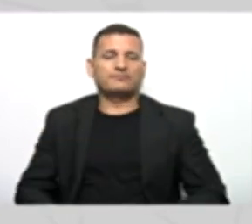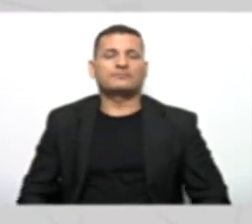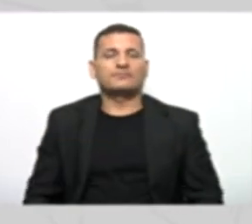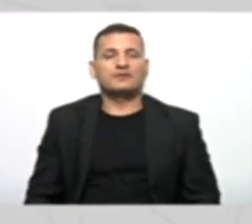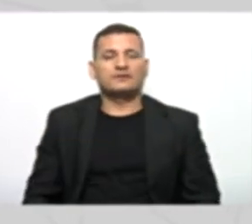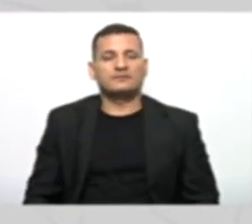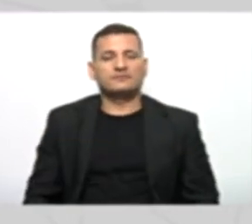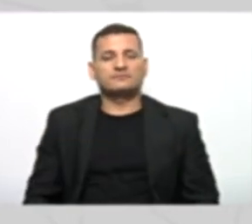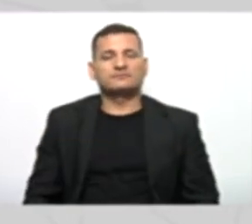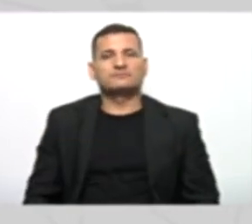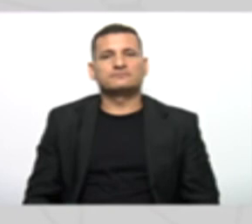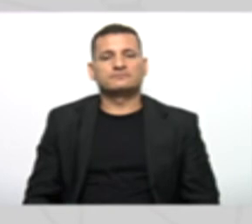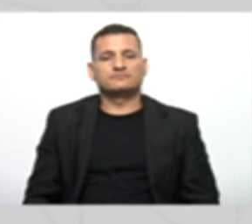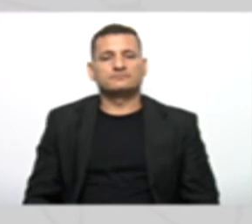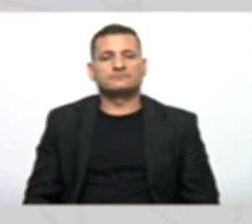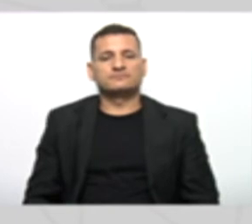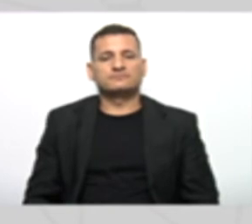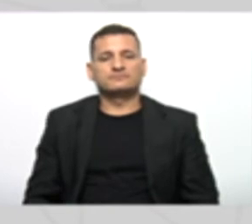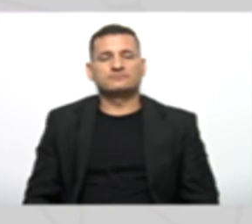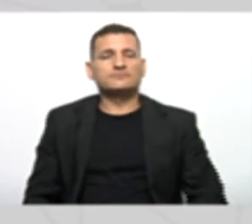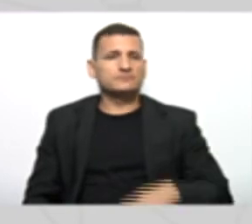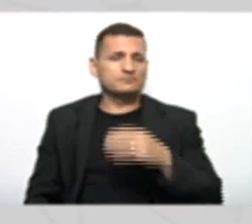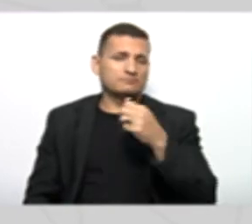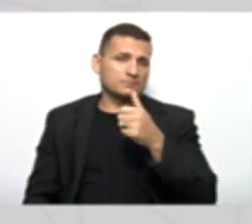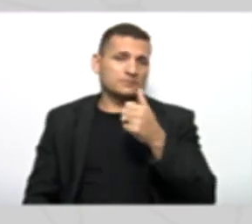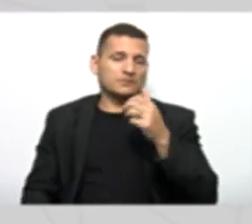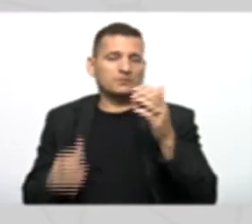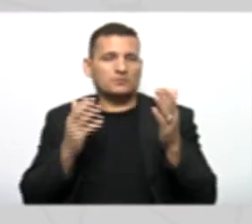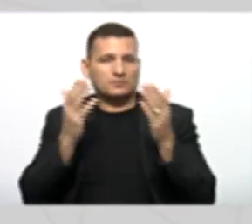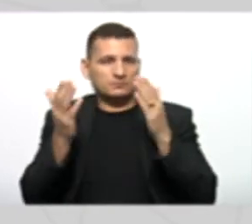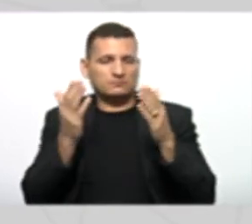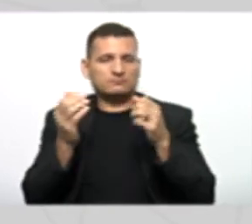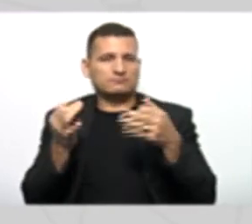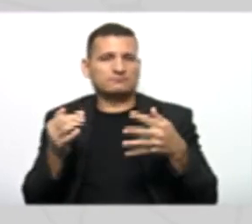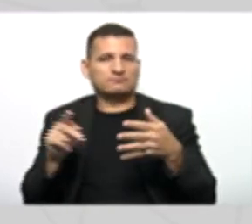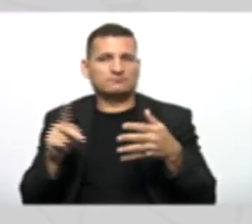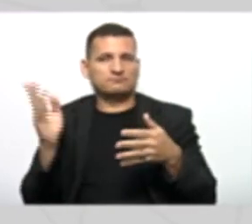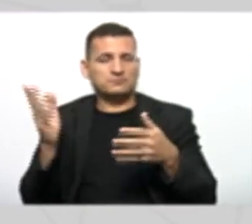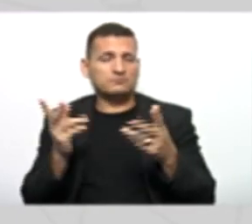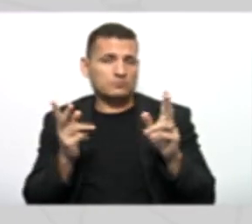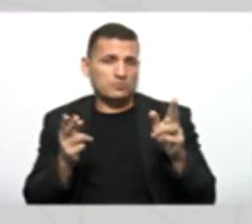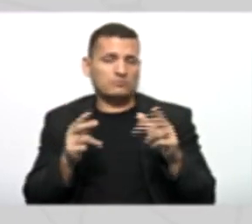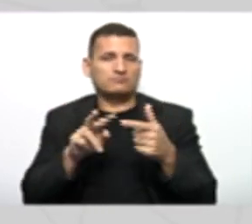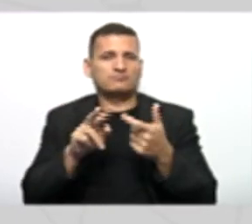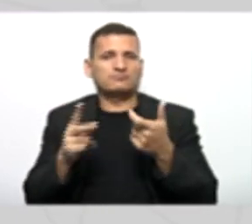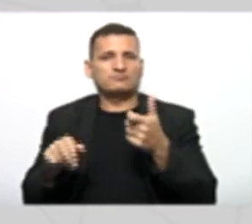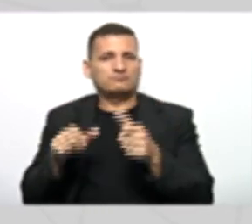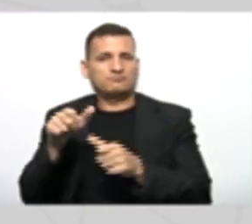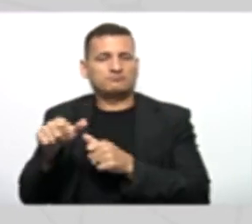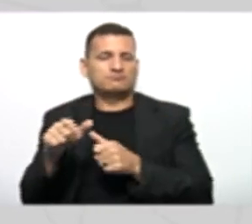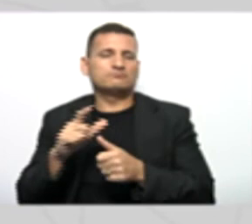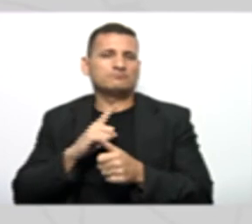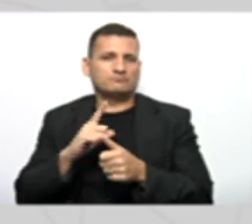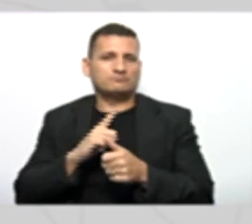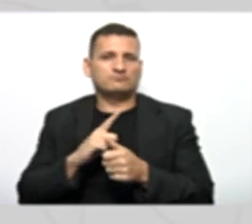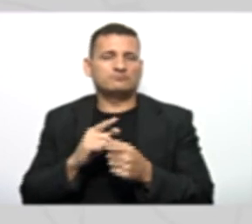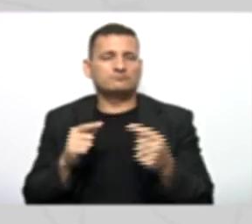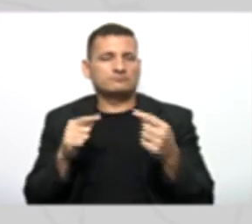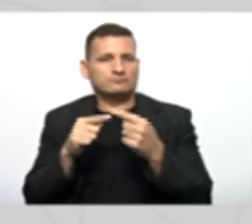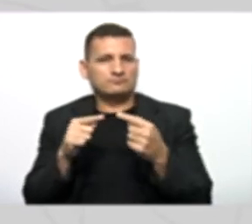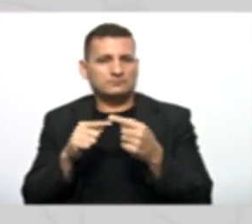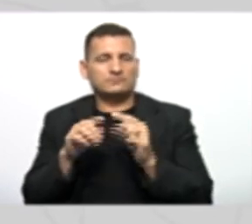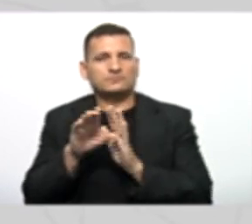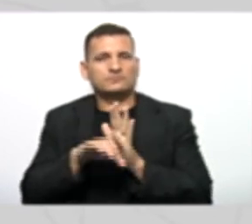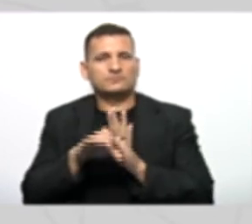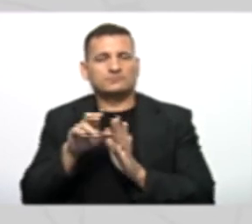Professor Então nós podemos sim Fazer Essa assimilação Com o conceito De polimorfismo Que está sim Diretamente relacionado Ao